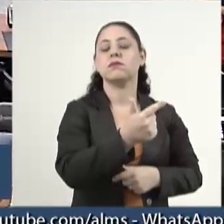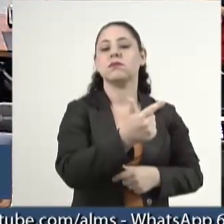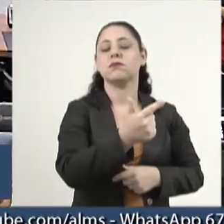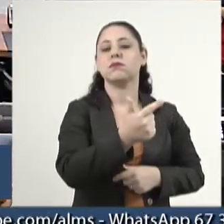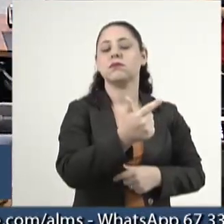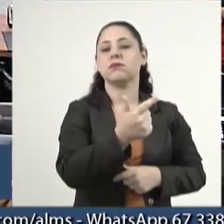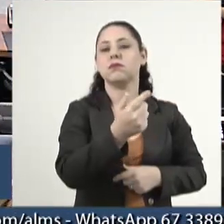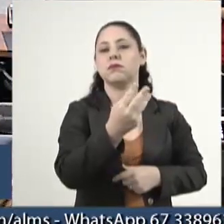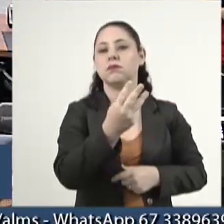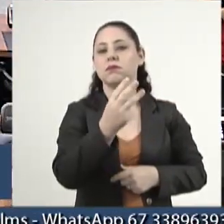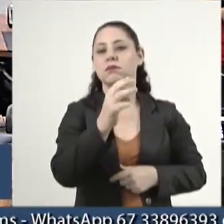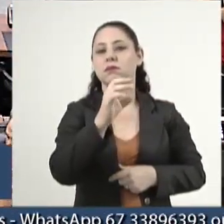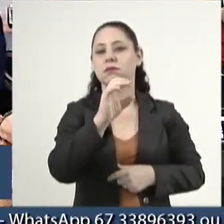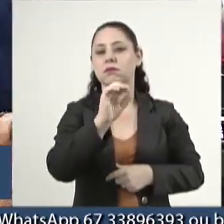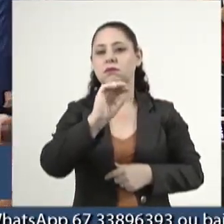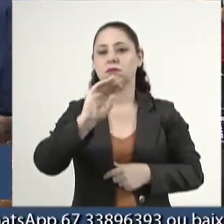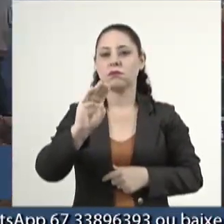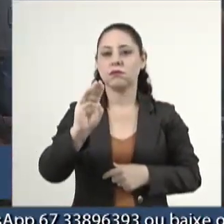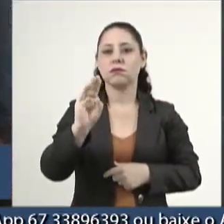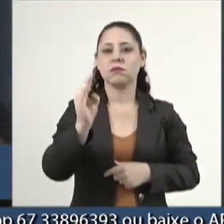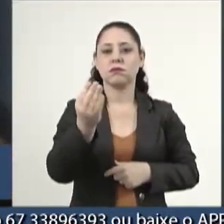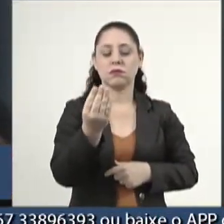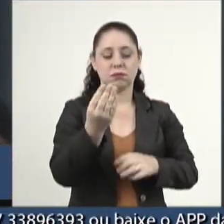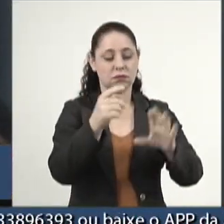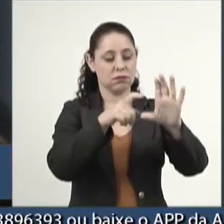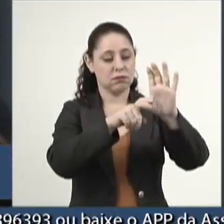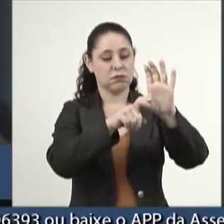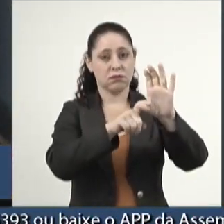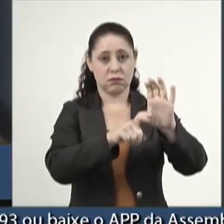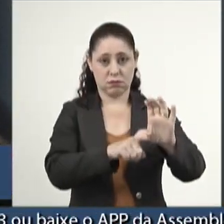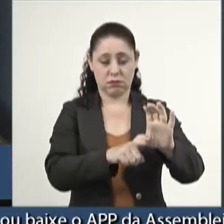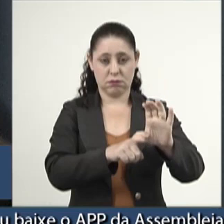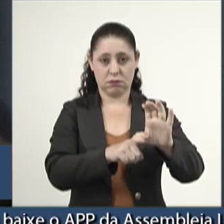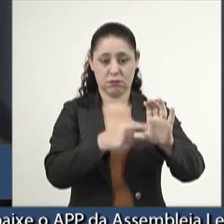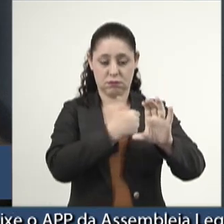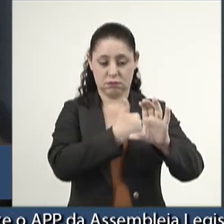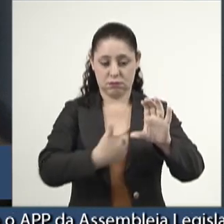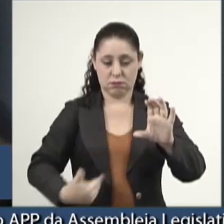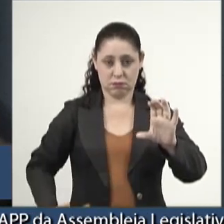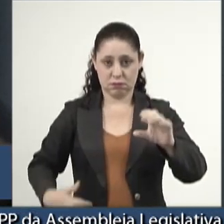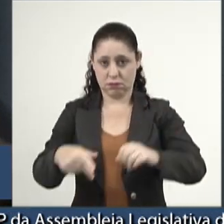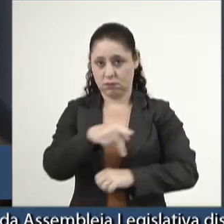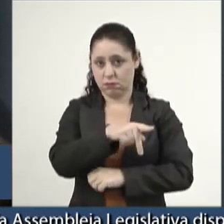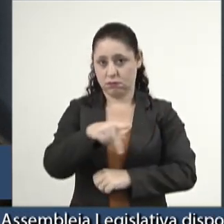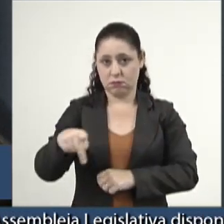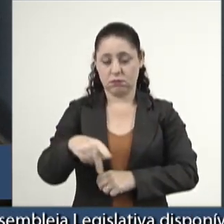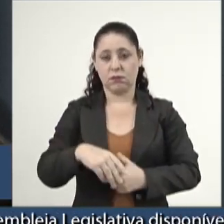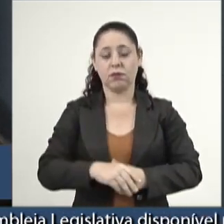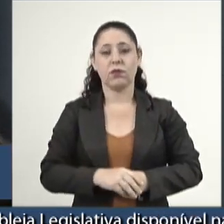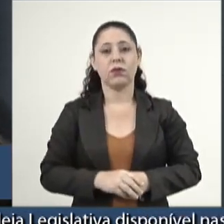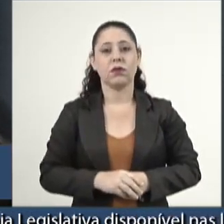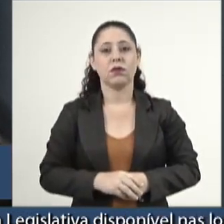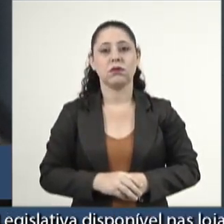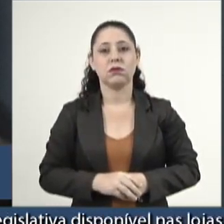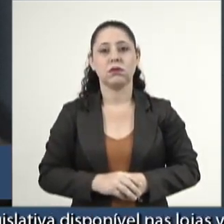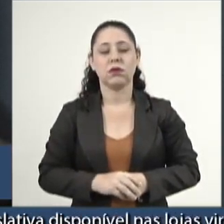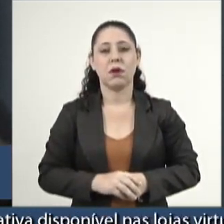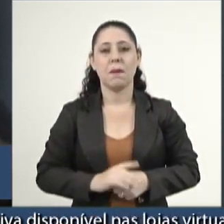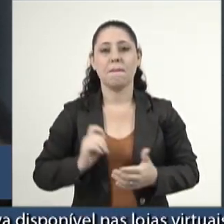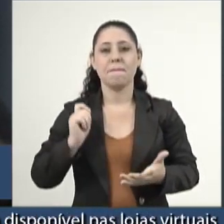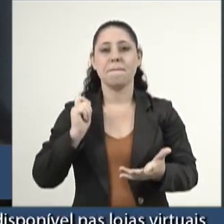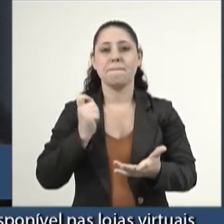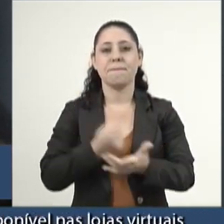bilhões de déficit do ano passado, o governo do presidente Lula quitou